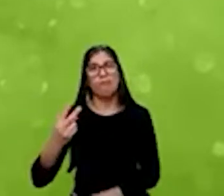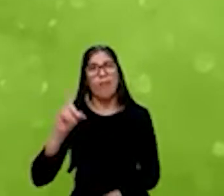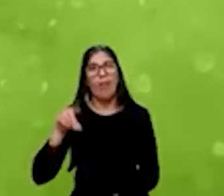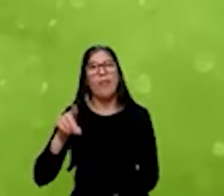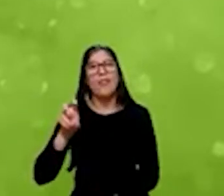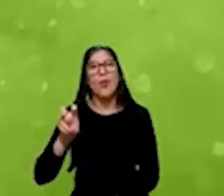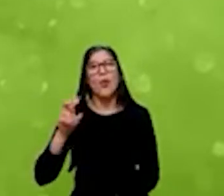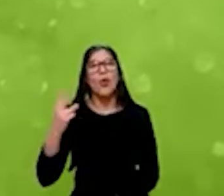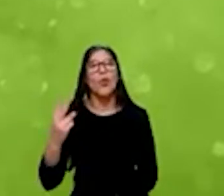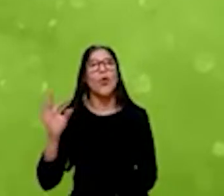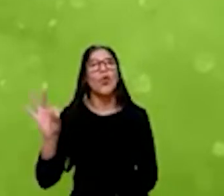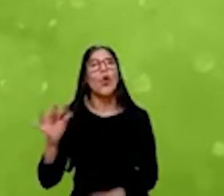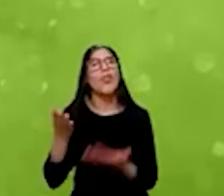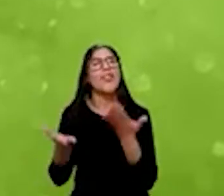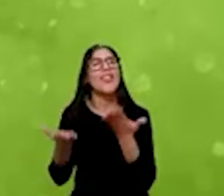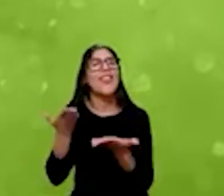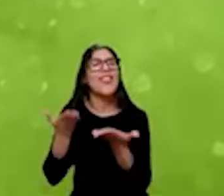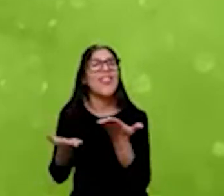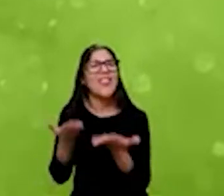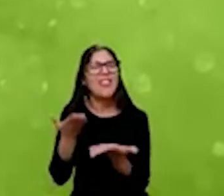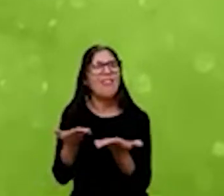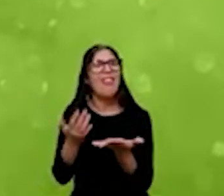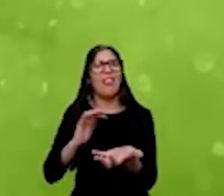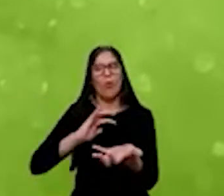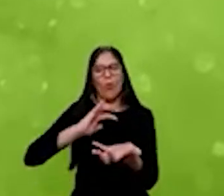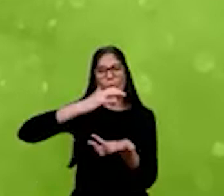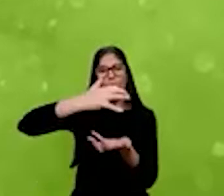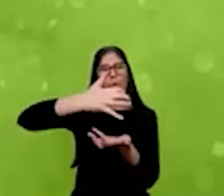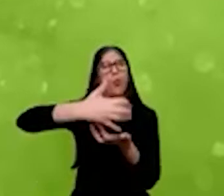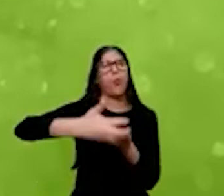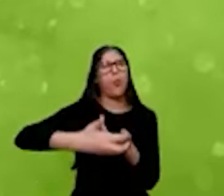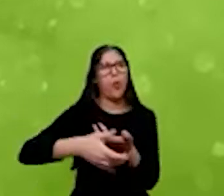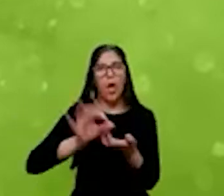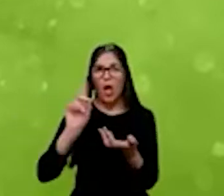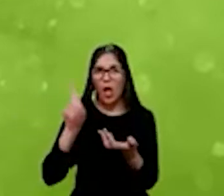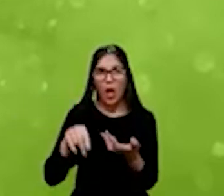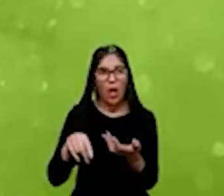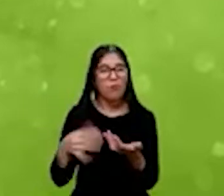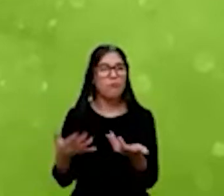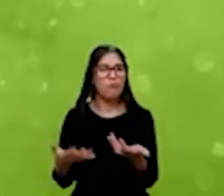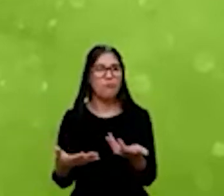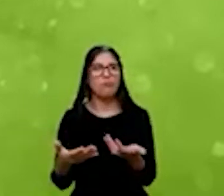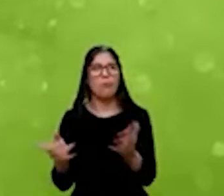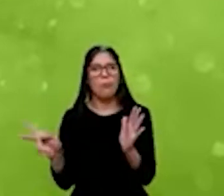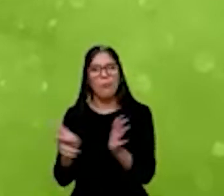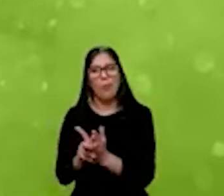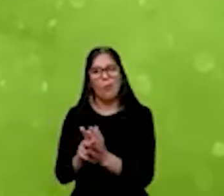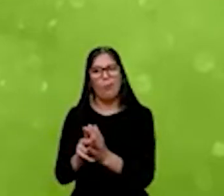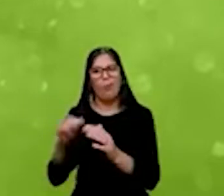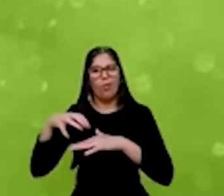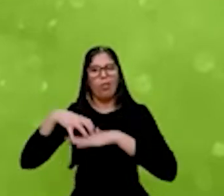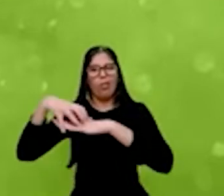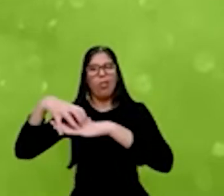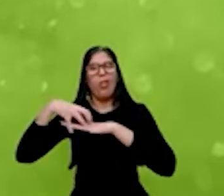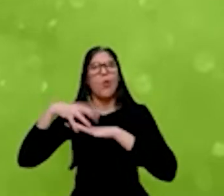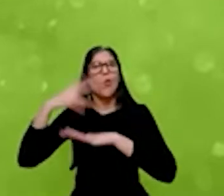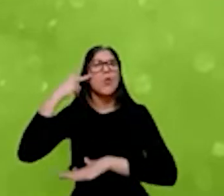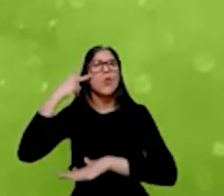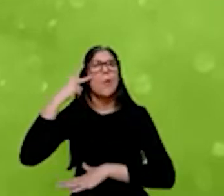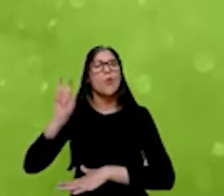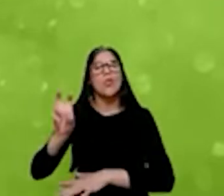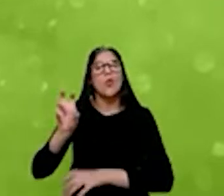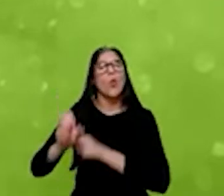52 equivalentes toneladas, o que seria todo o tráfico de São Paulo nos últimos 5 anos, o que é um número